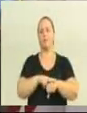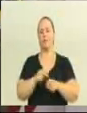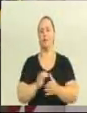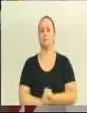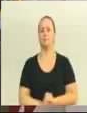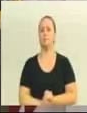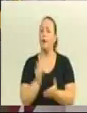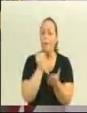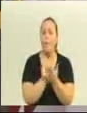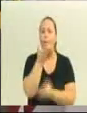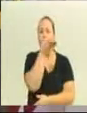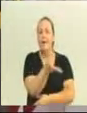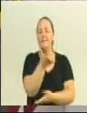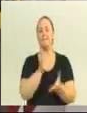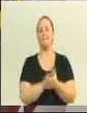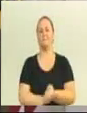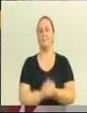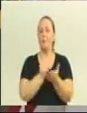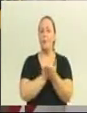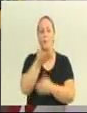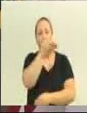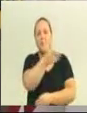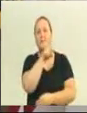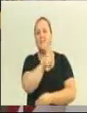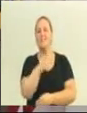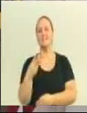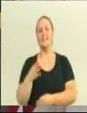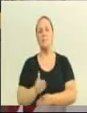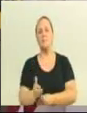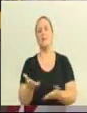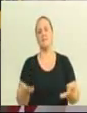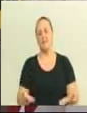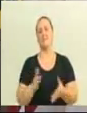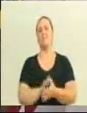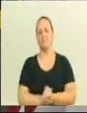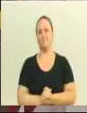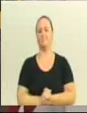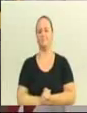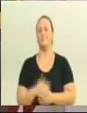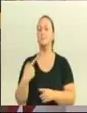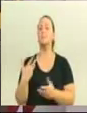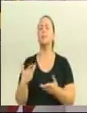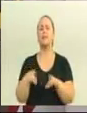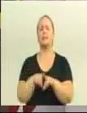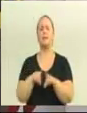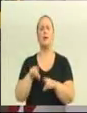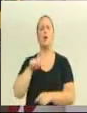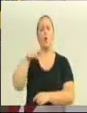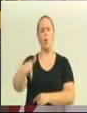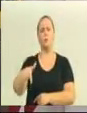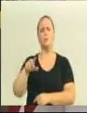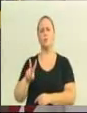fazer outros loteamentos. Tem outro loteamento, vou trazer aqui as imagens também, denominado Verde Vale. O ex